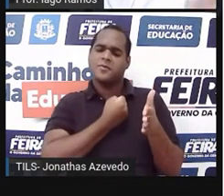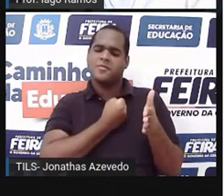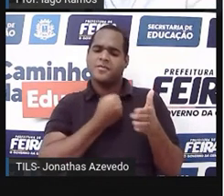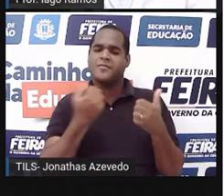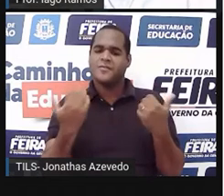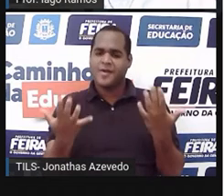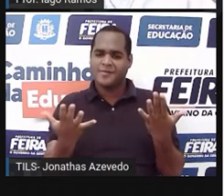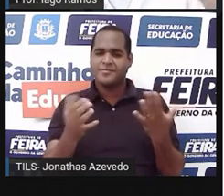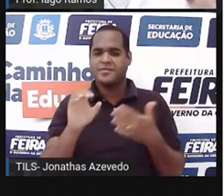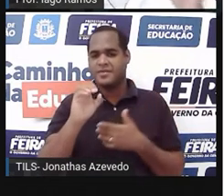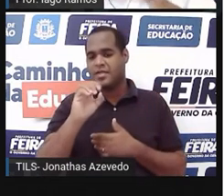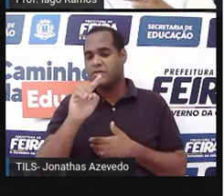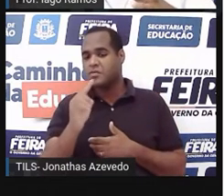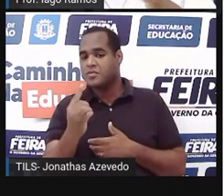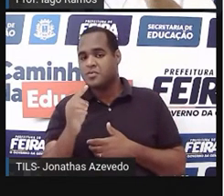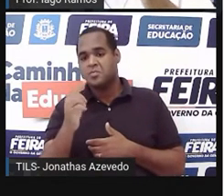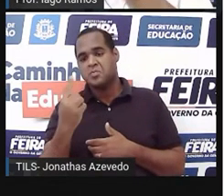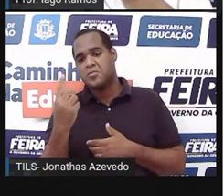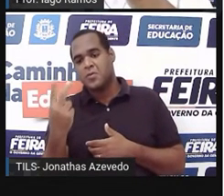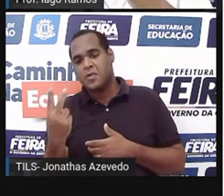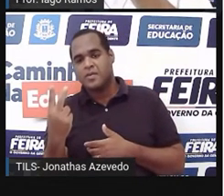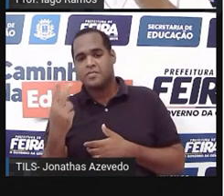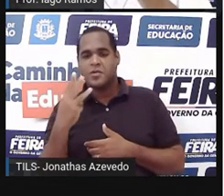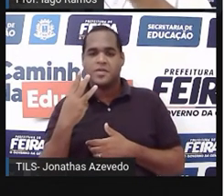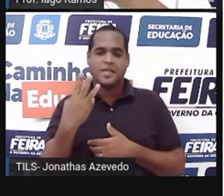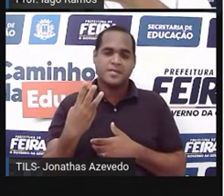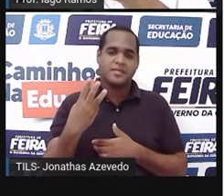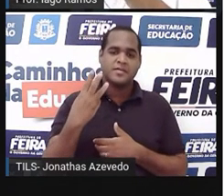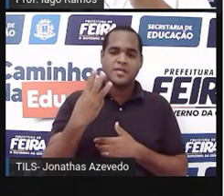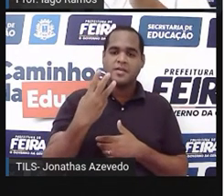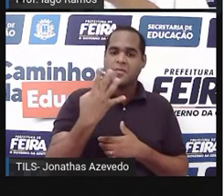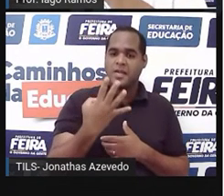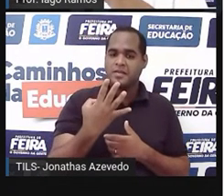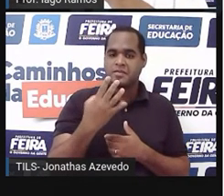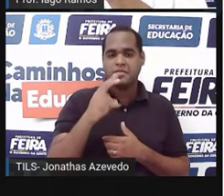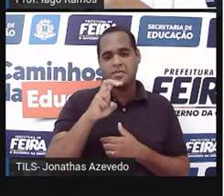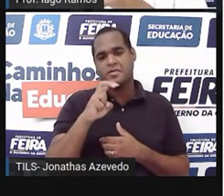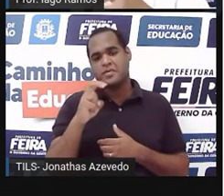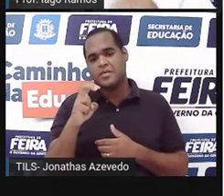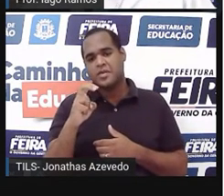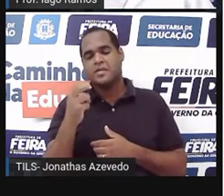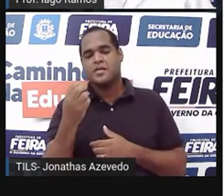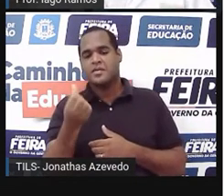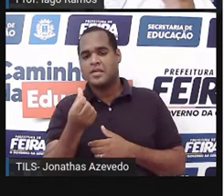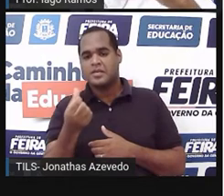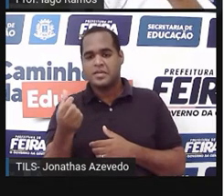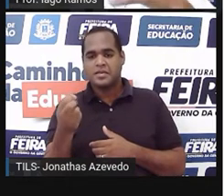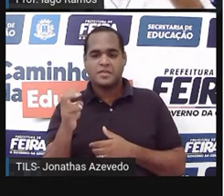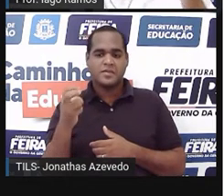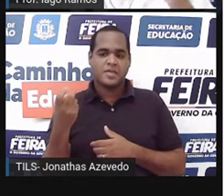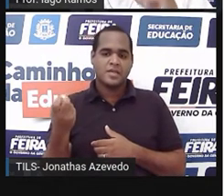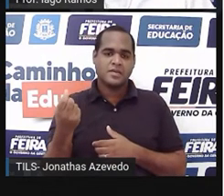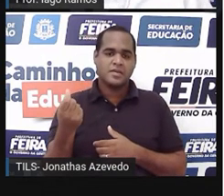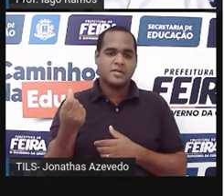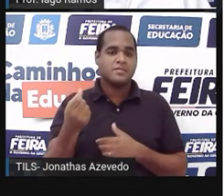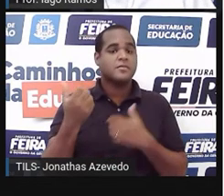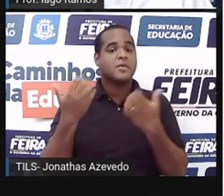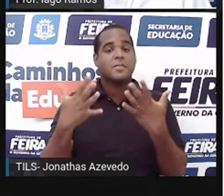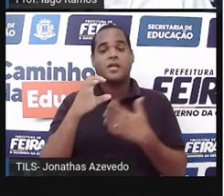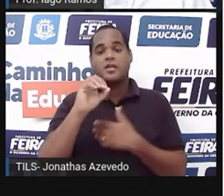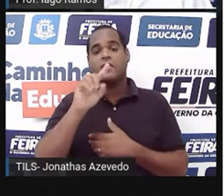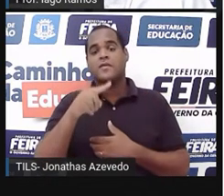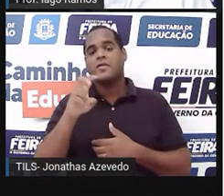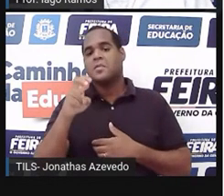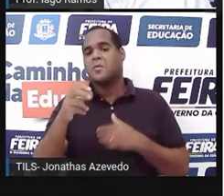Entre 0,1, 1 e 2, 2 e 3, 3 e 4, 4 e 5, 5 e 6. Onde é que está esse 0,5?